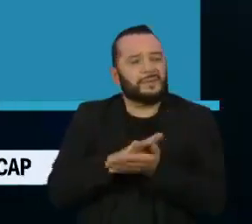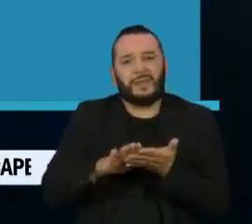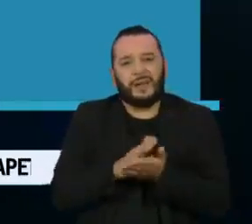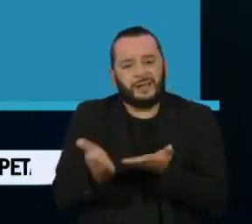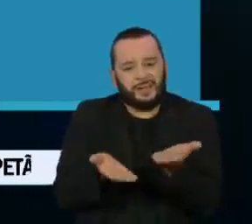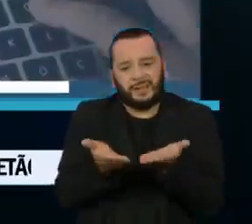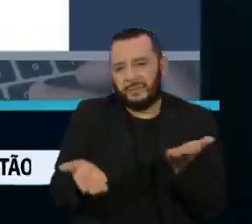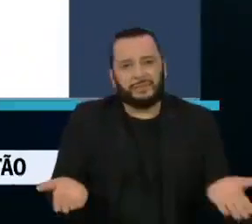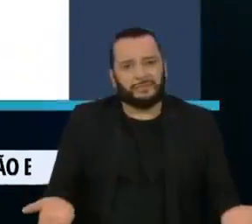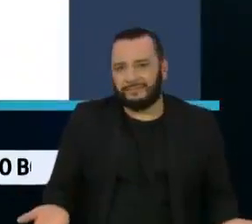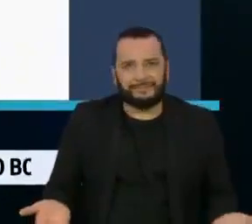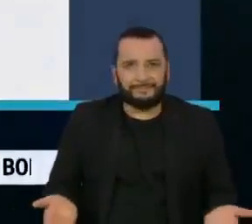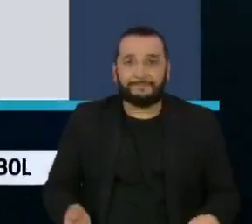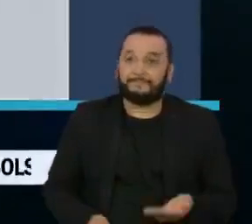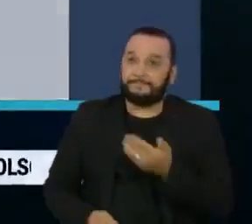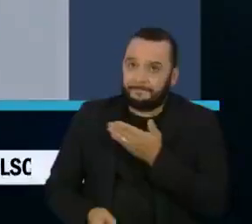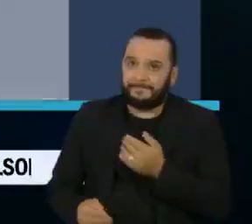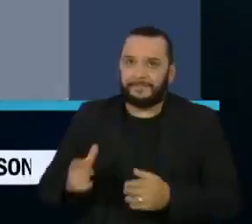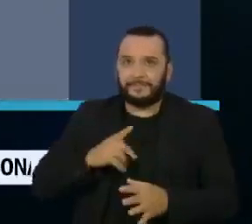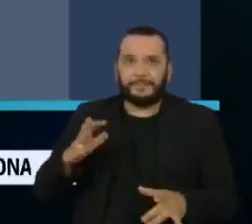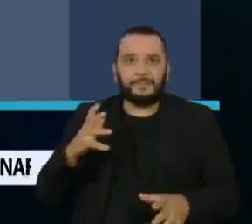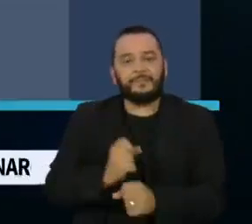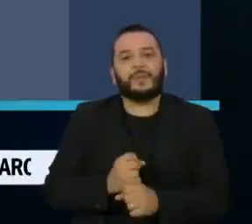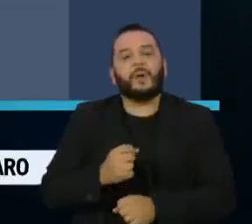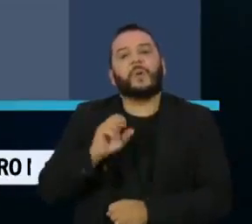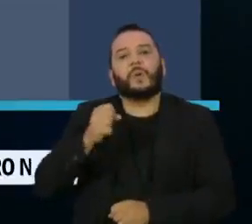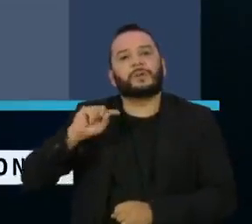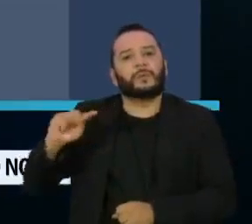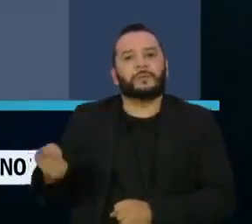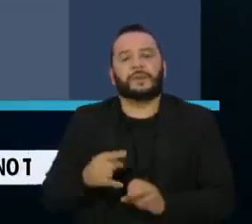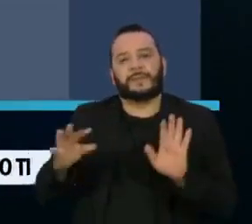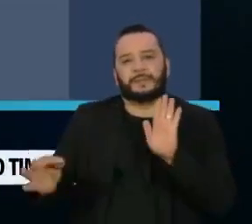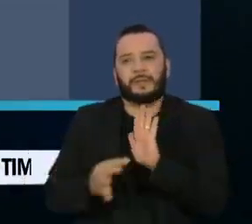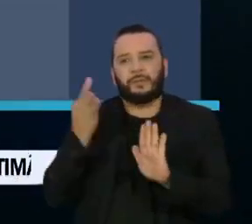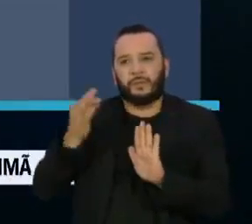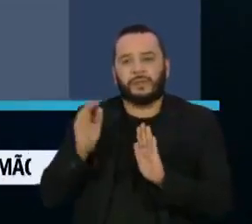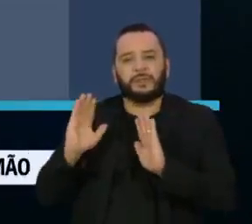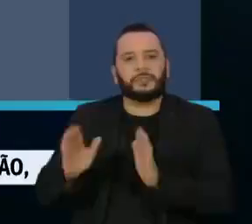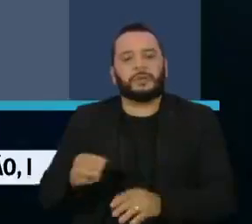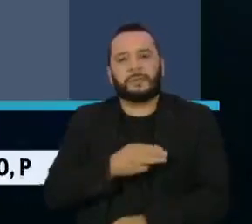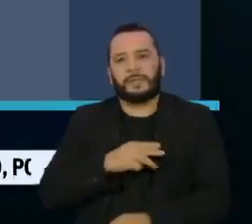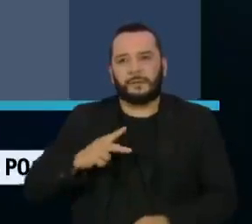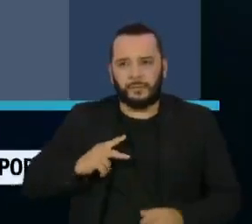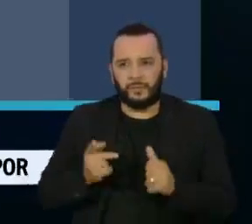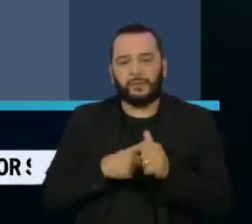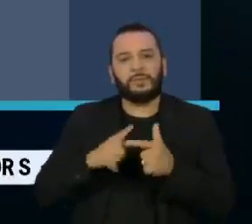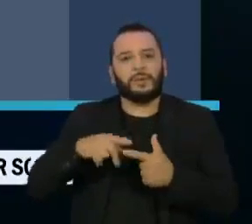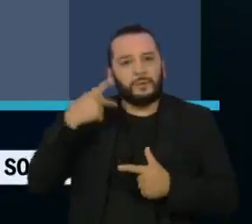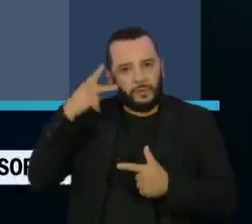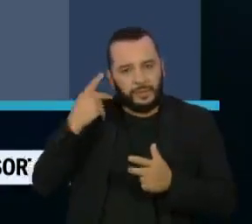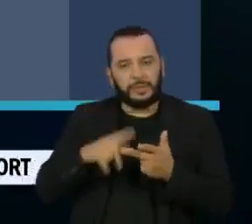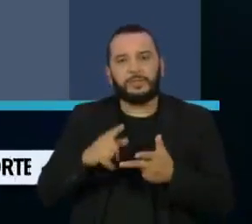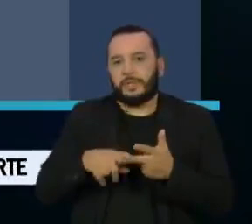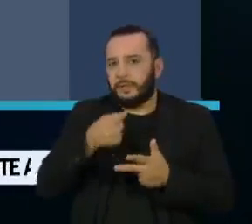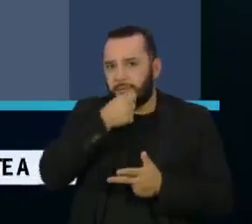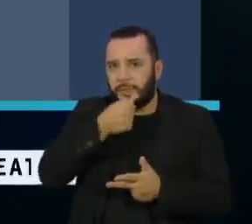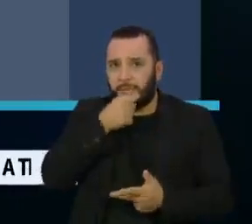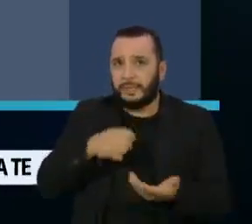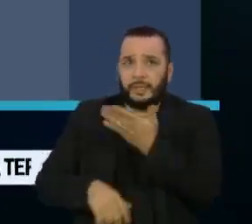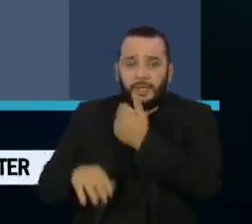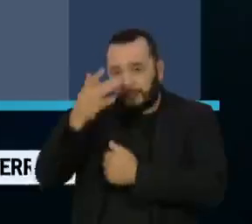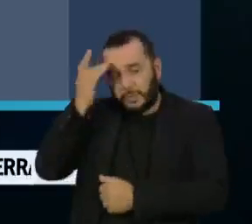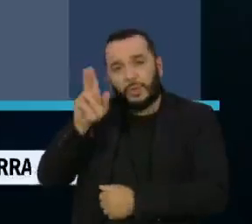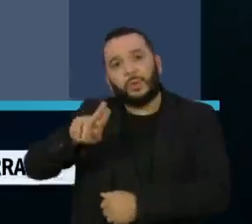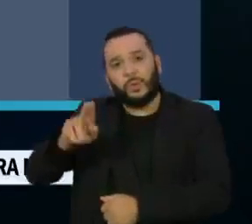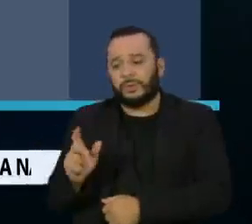A petição soma quase 8 mil assinaturas. Direcionada ao Ministério Público, parlamentares e à imprensa, os usuários